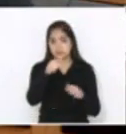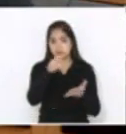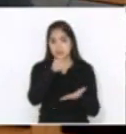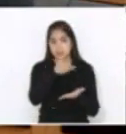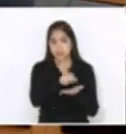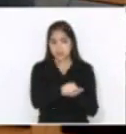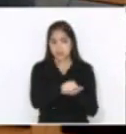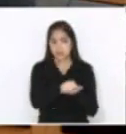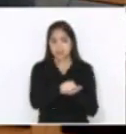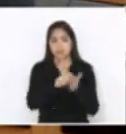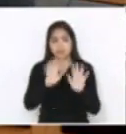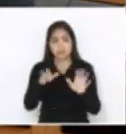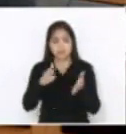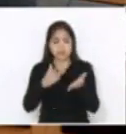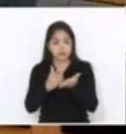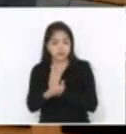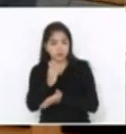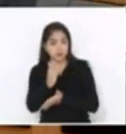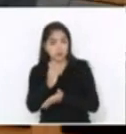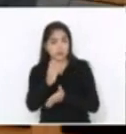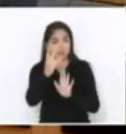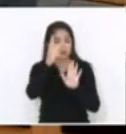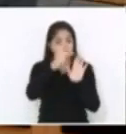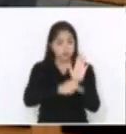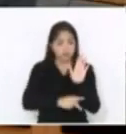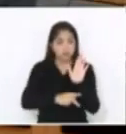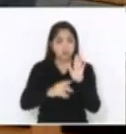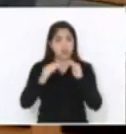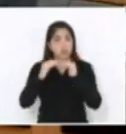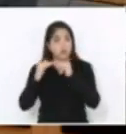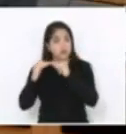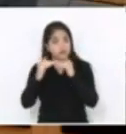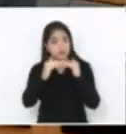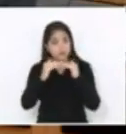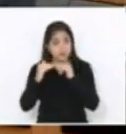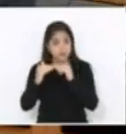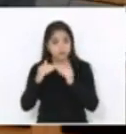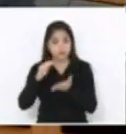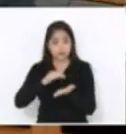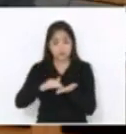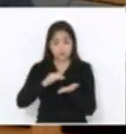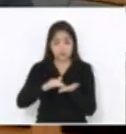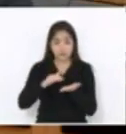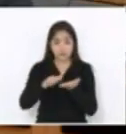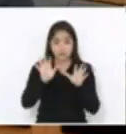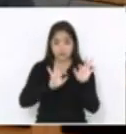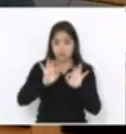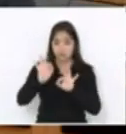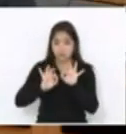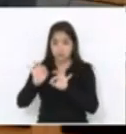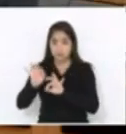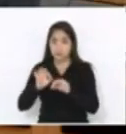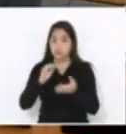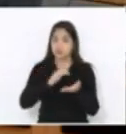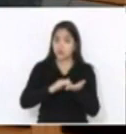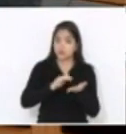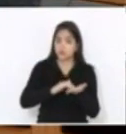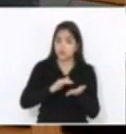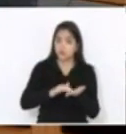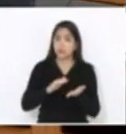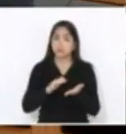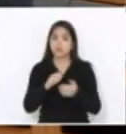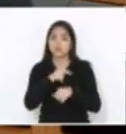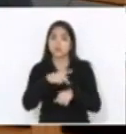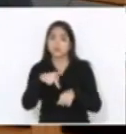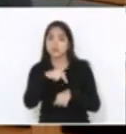que foram aprovadas no projeto com a quiescência da Secretaria de Planejamento e da Secretaria da Casa Civil, conforme